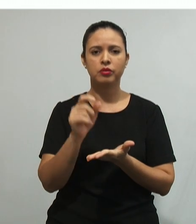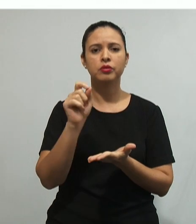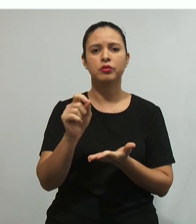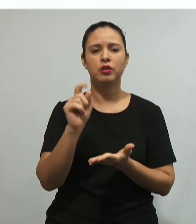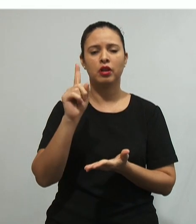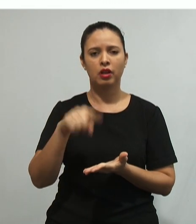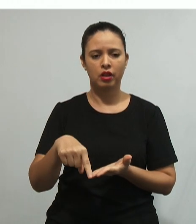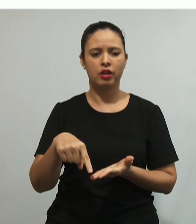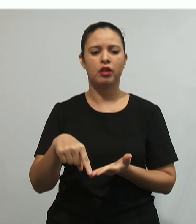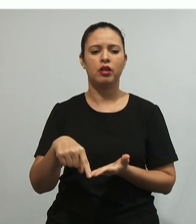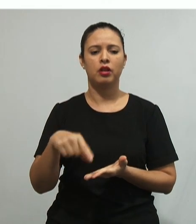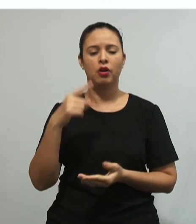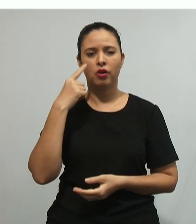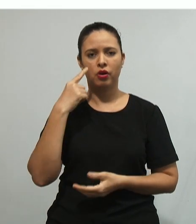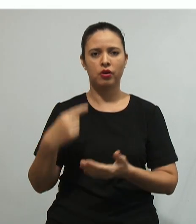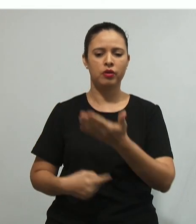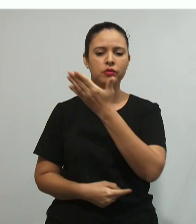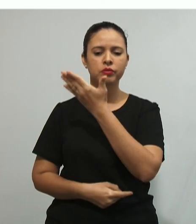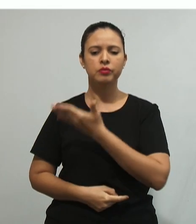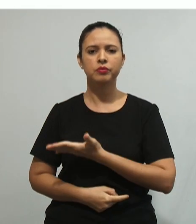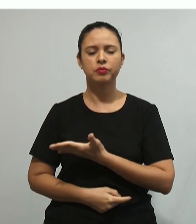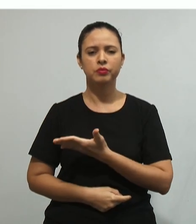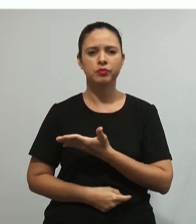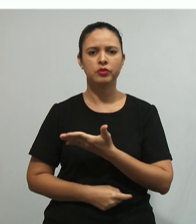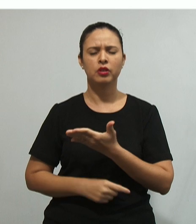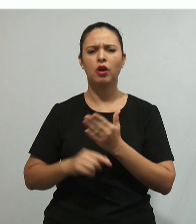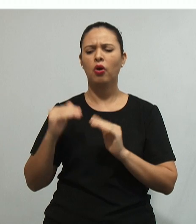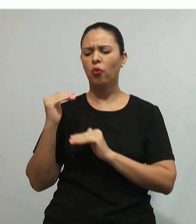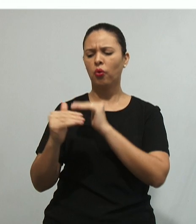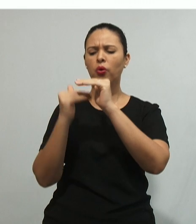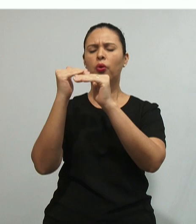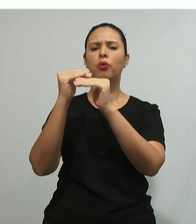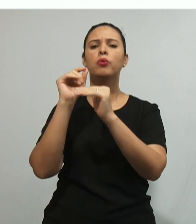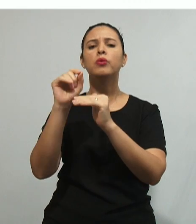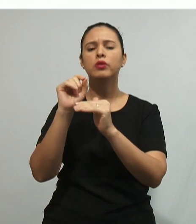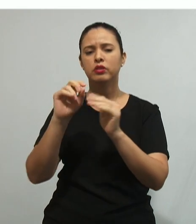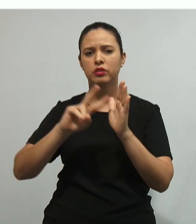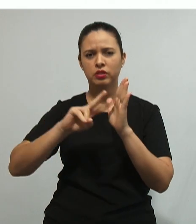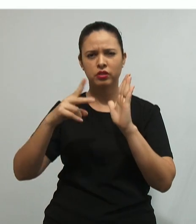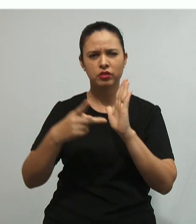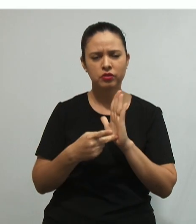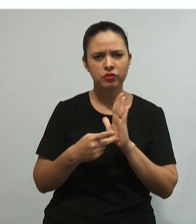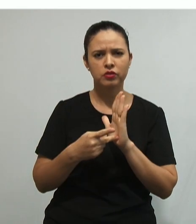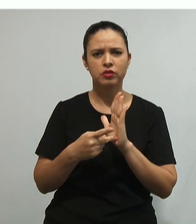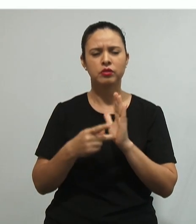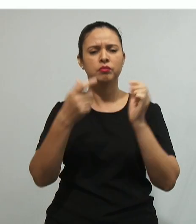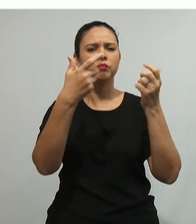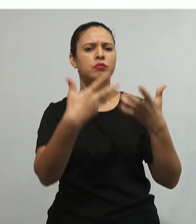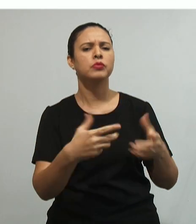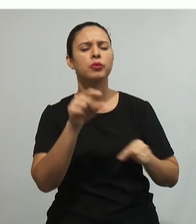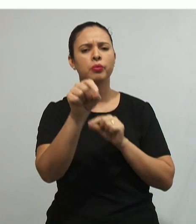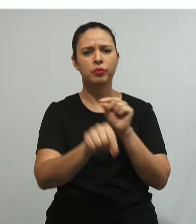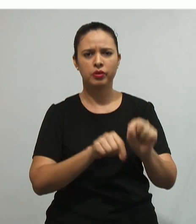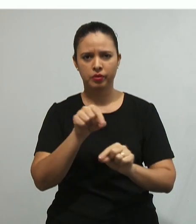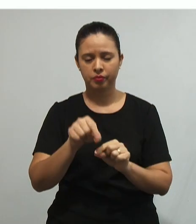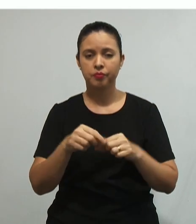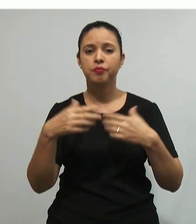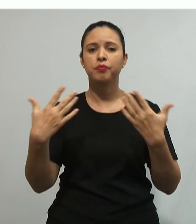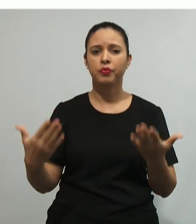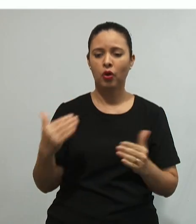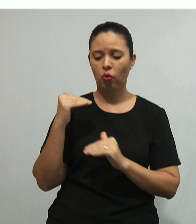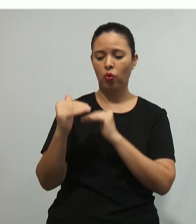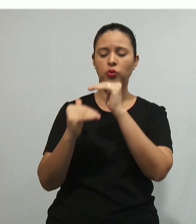construtivismo. O que foi o construtivismo? O que penso que defende o construtivismo? Bem, para o